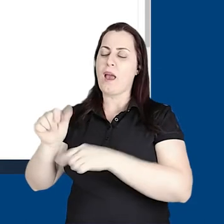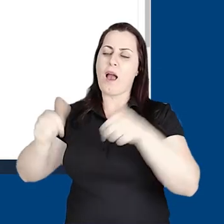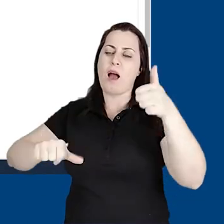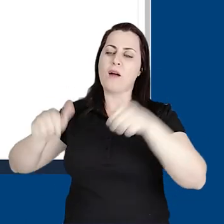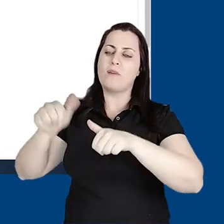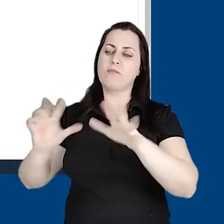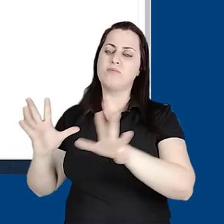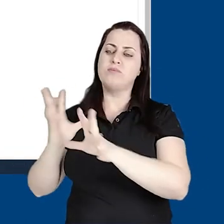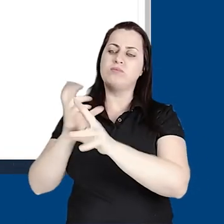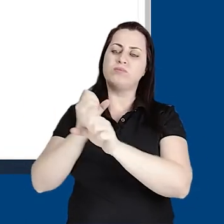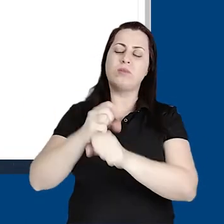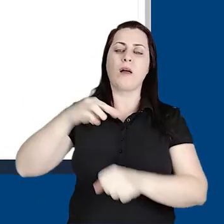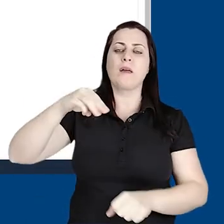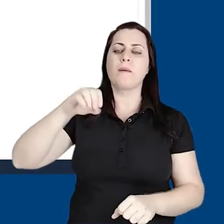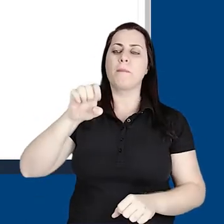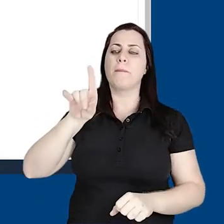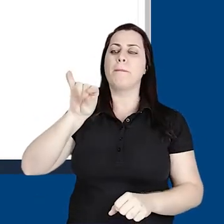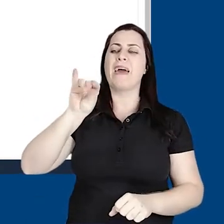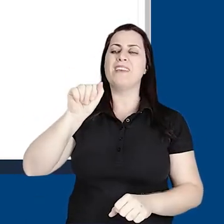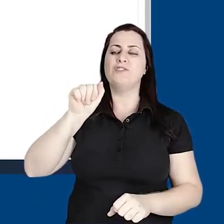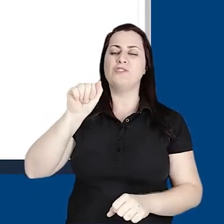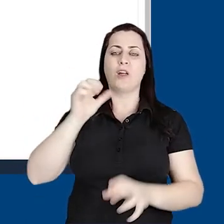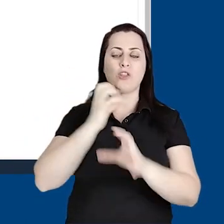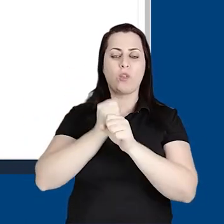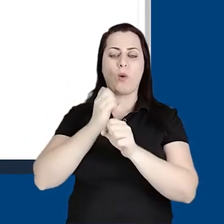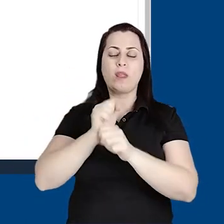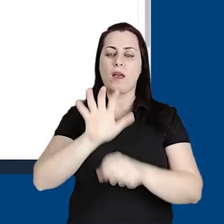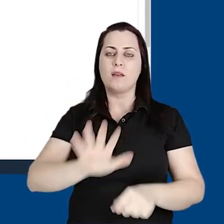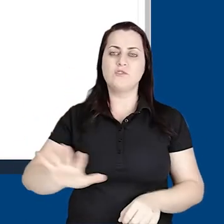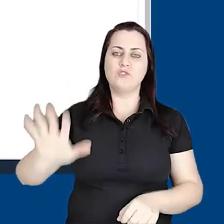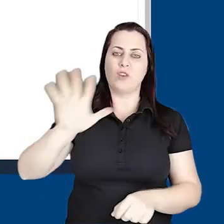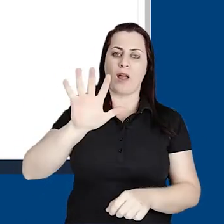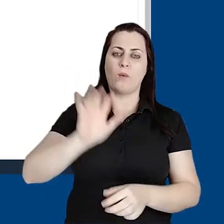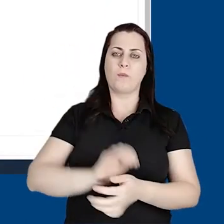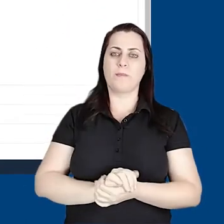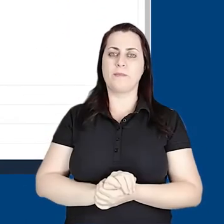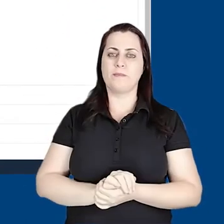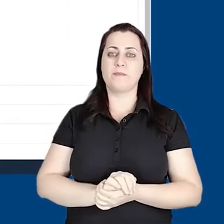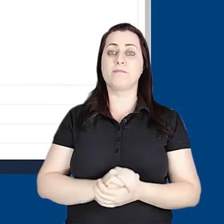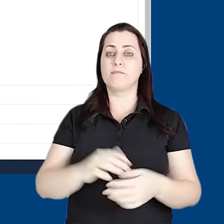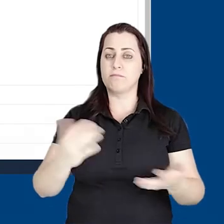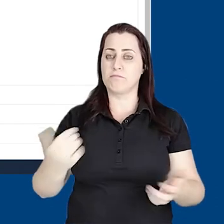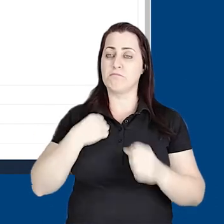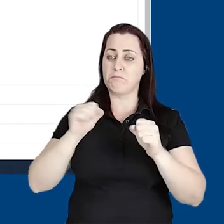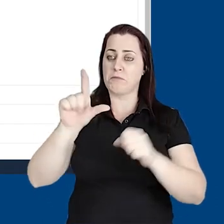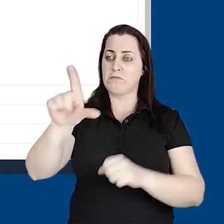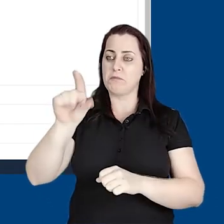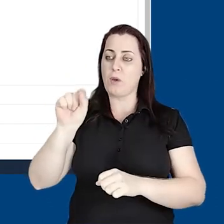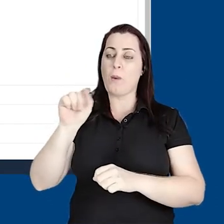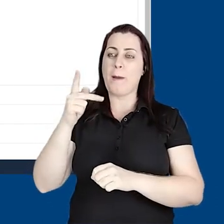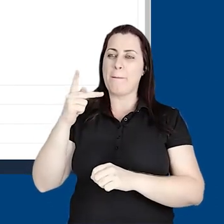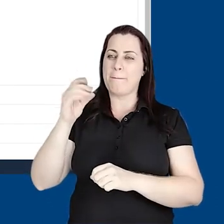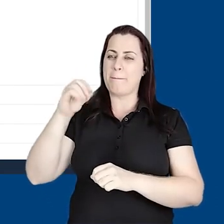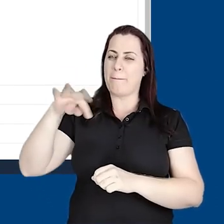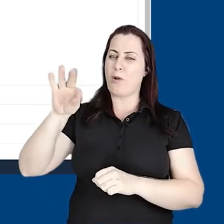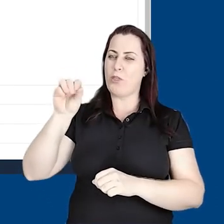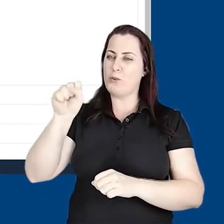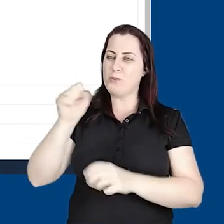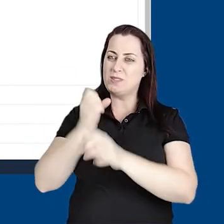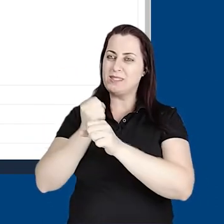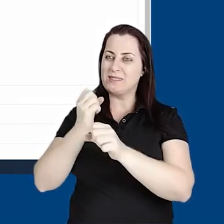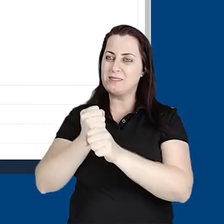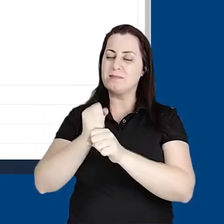média dessas avaliações para criar uma resposta, uma nota global. Mais uma vez, eu posso escolher pontos,